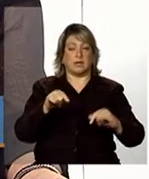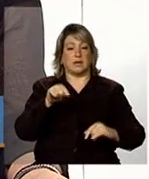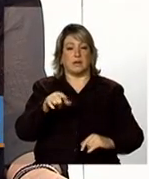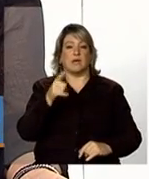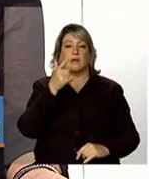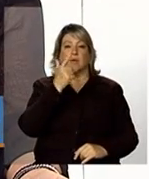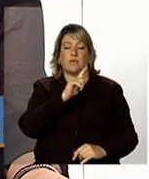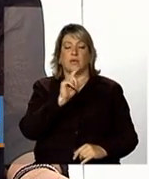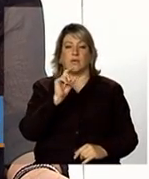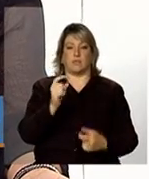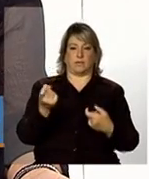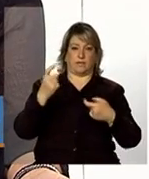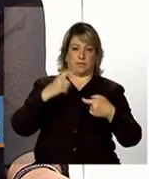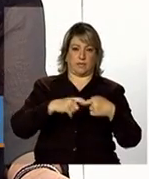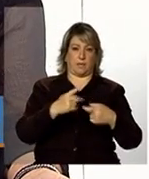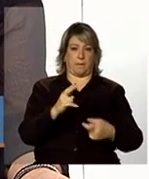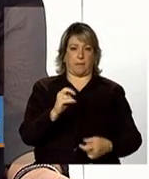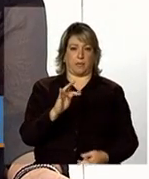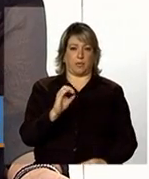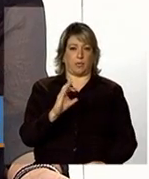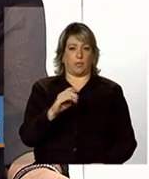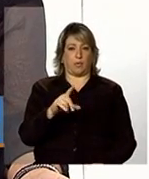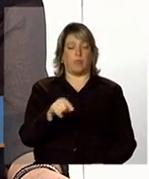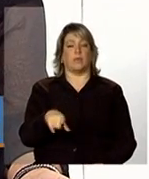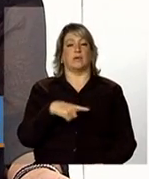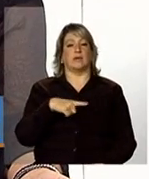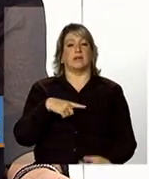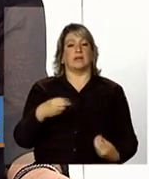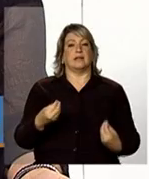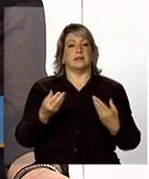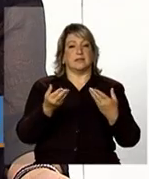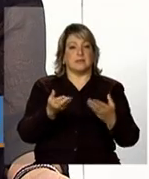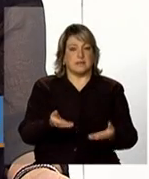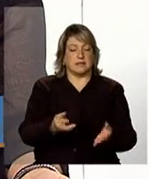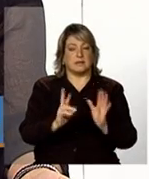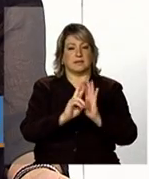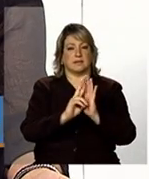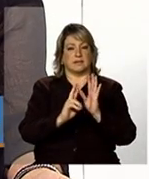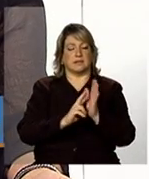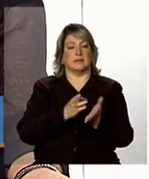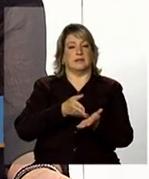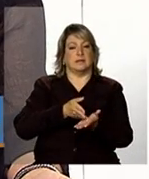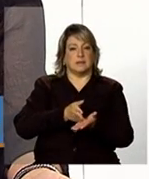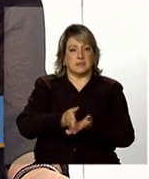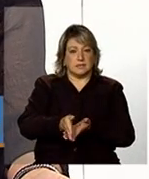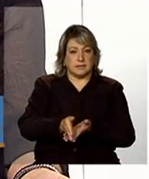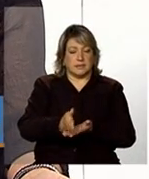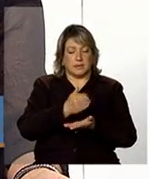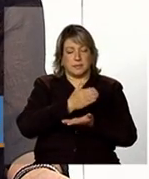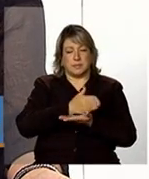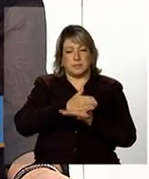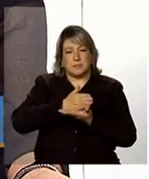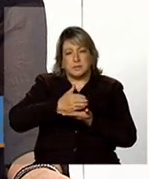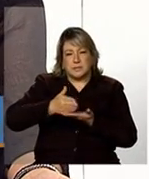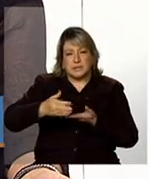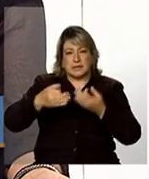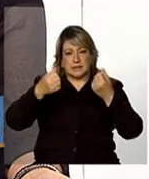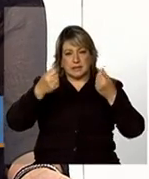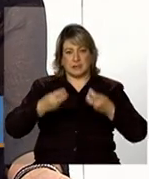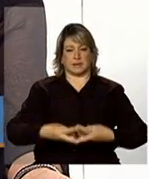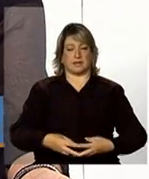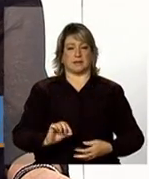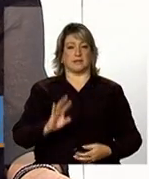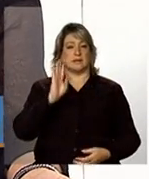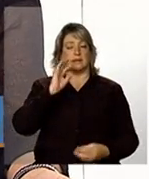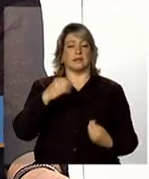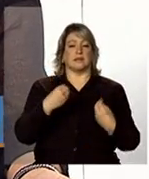protocolo e traz diretrizes e traz procedimentos pormenorizados dando